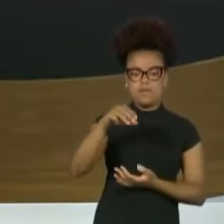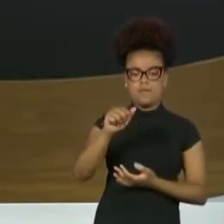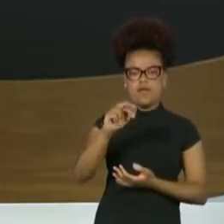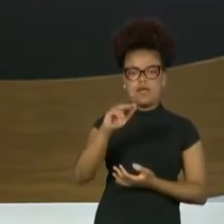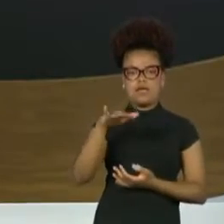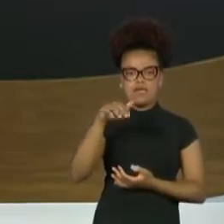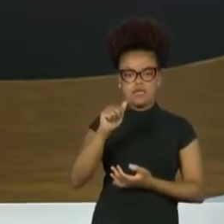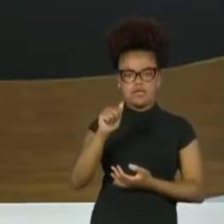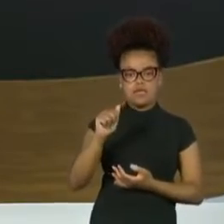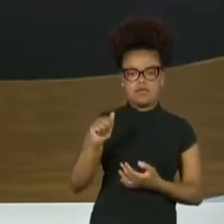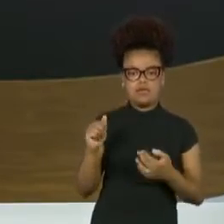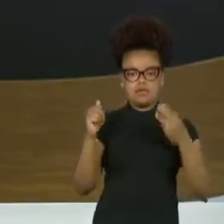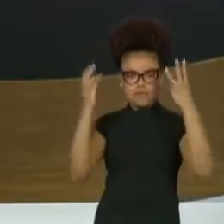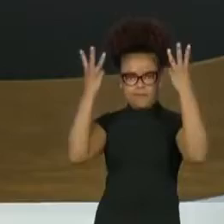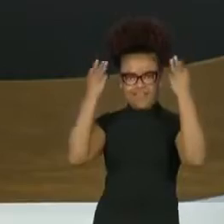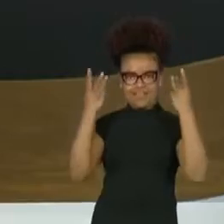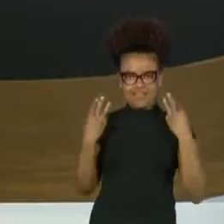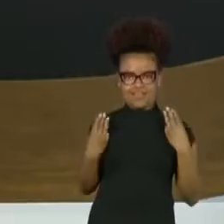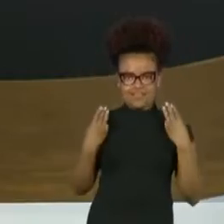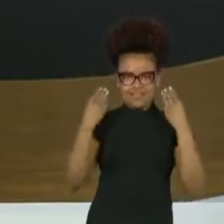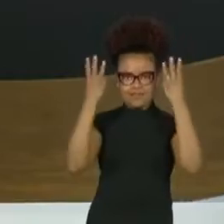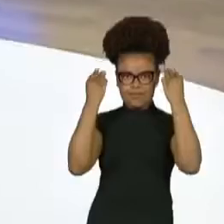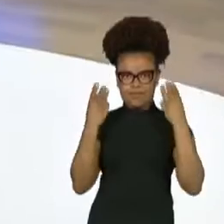assassinada em 2018. Até lá!